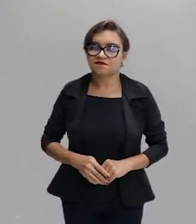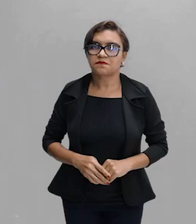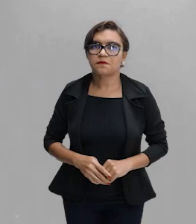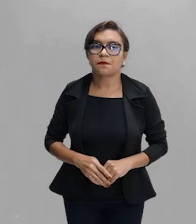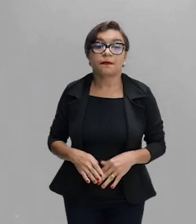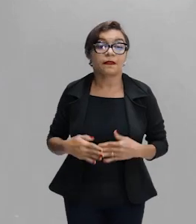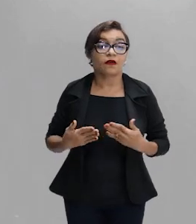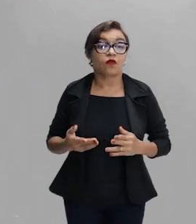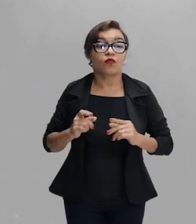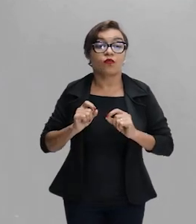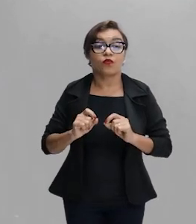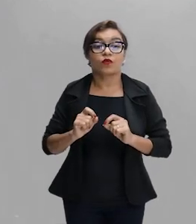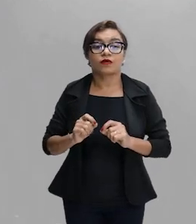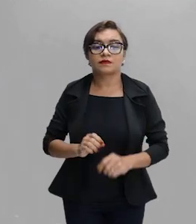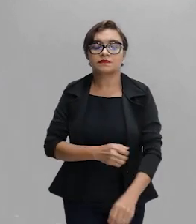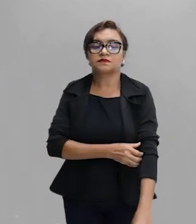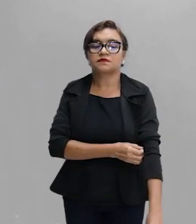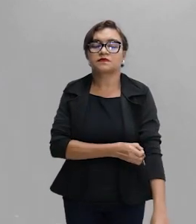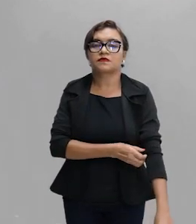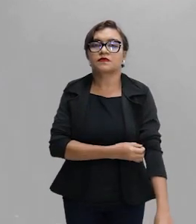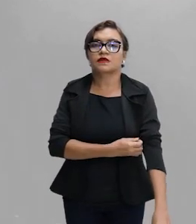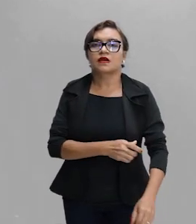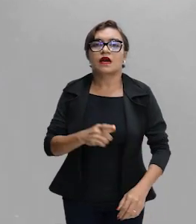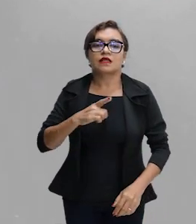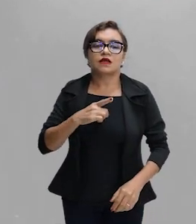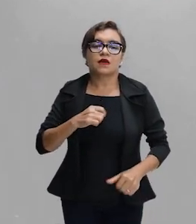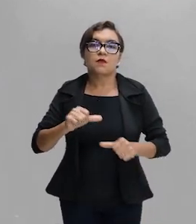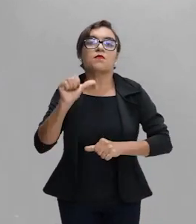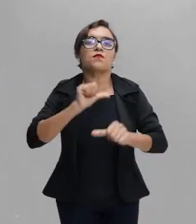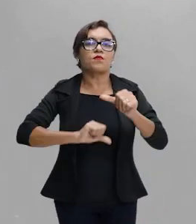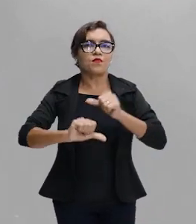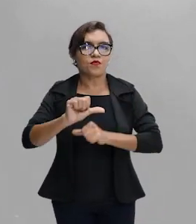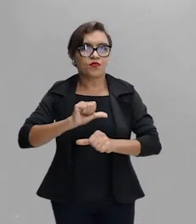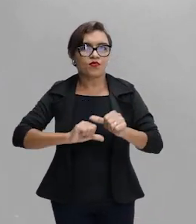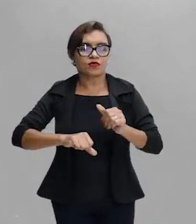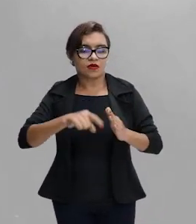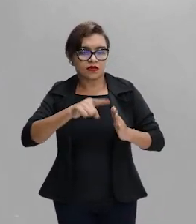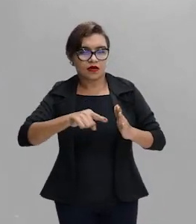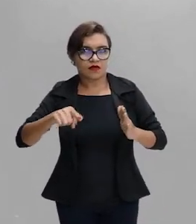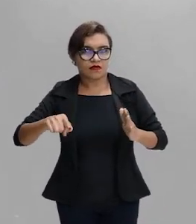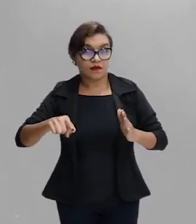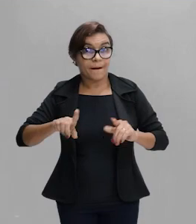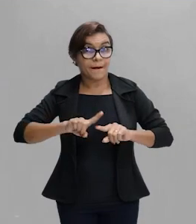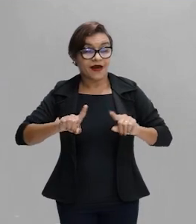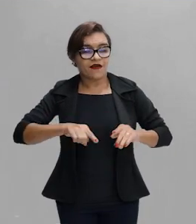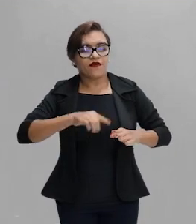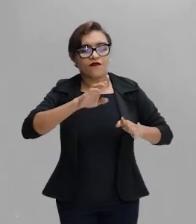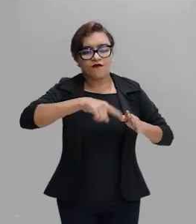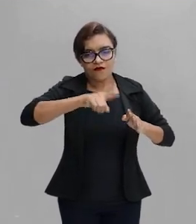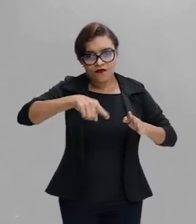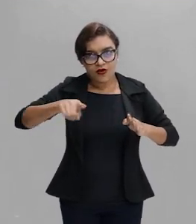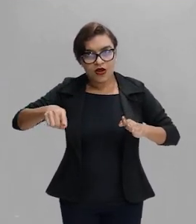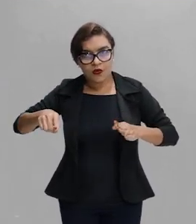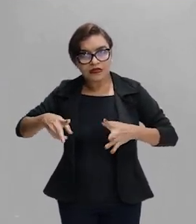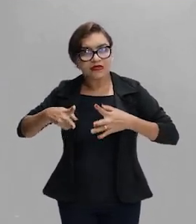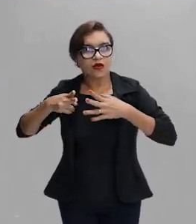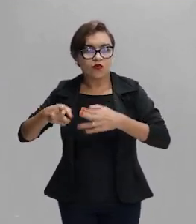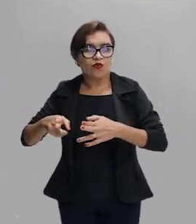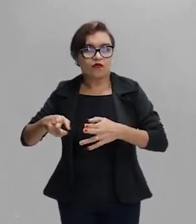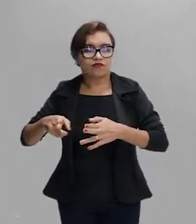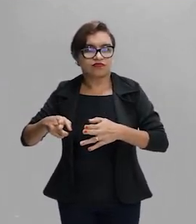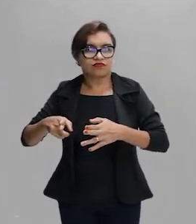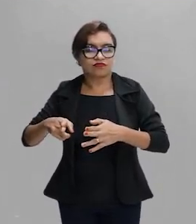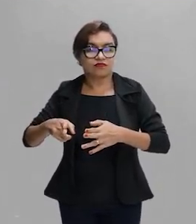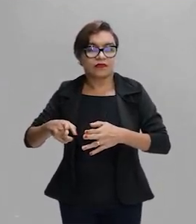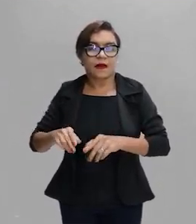Bom, então há uma mudança do comprimento de onda, mas essa frequência não muda, ela permanece a mesma. Então,